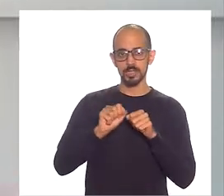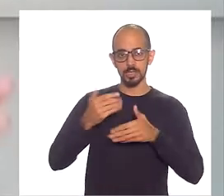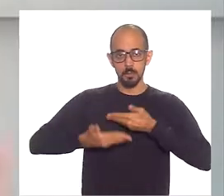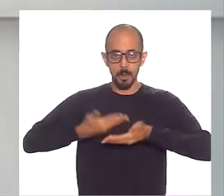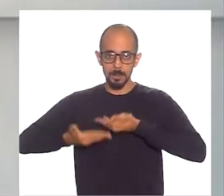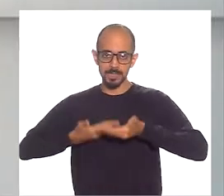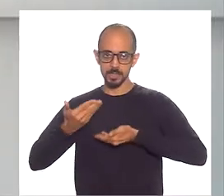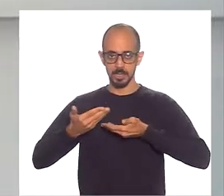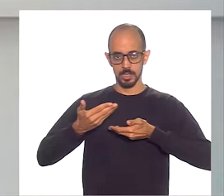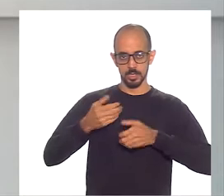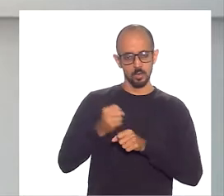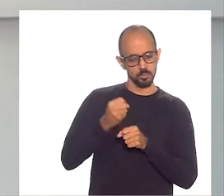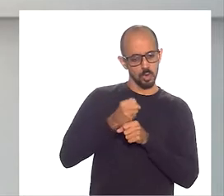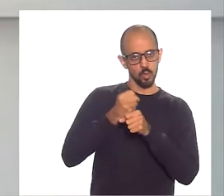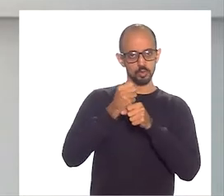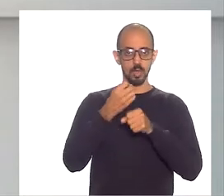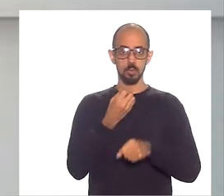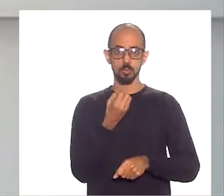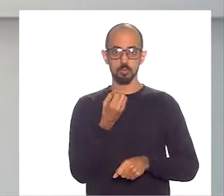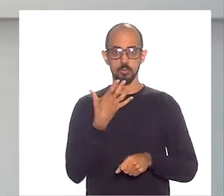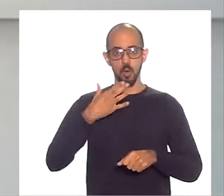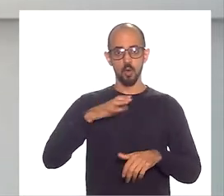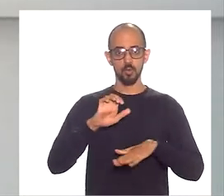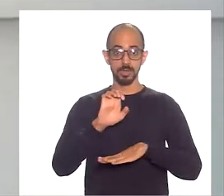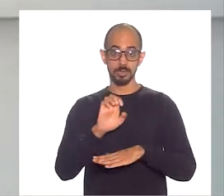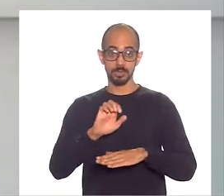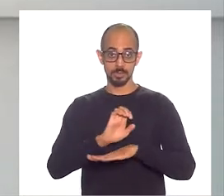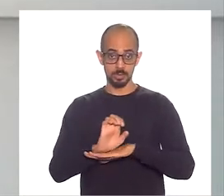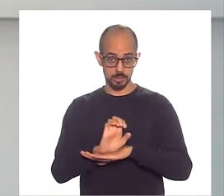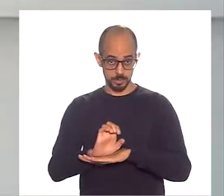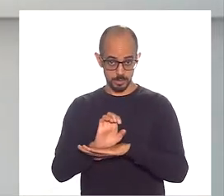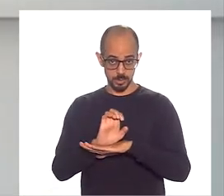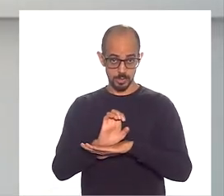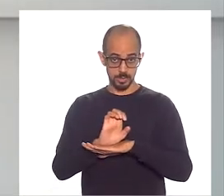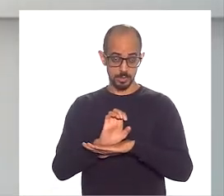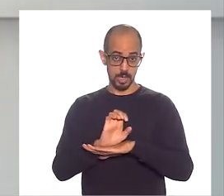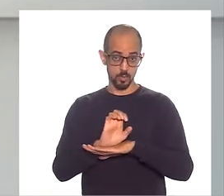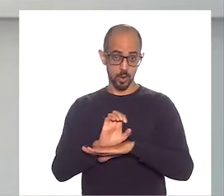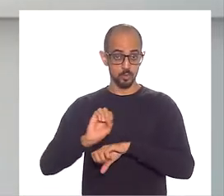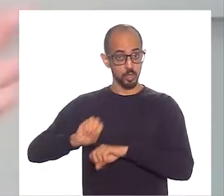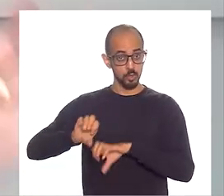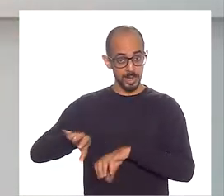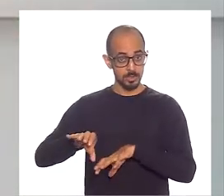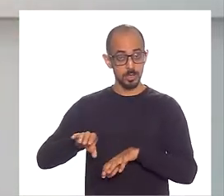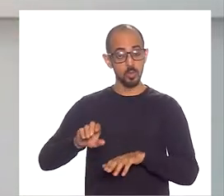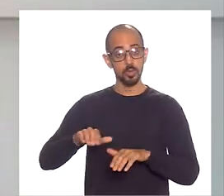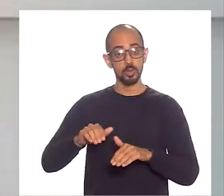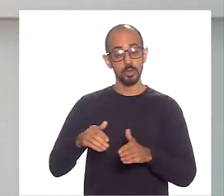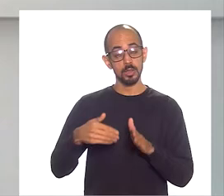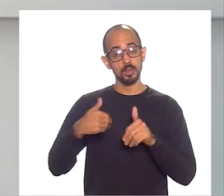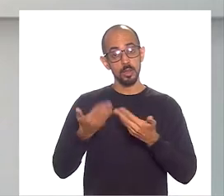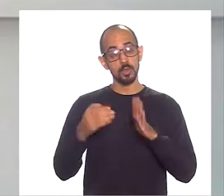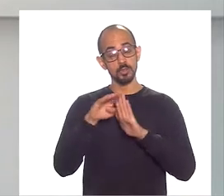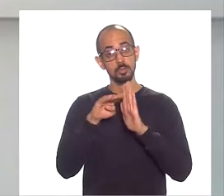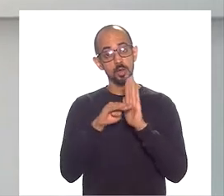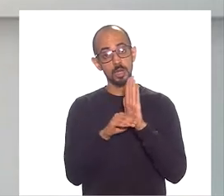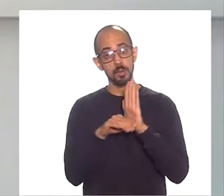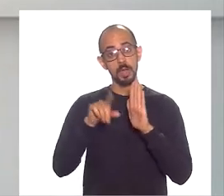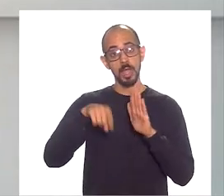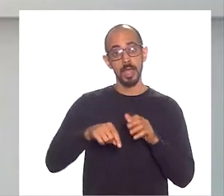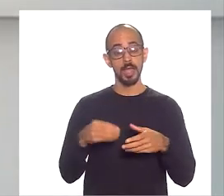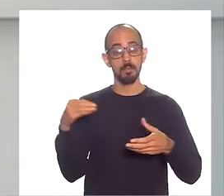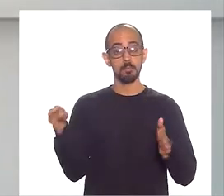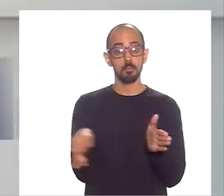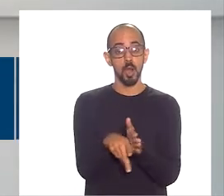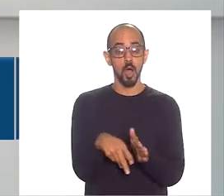construída com a Secretaria Estadual de Educação, a Trilha fizesse parte da grade curricular das escolas de